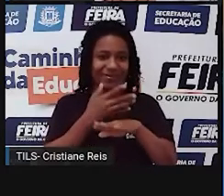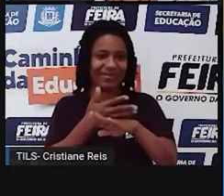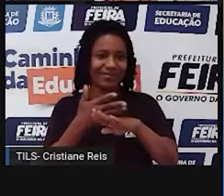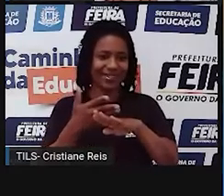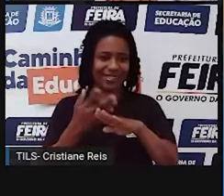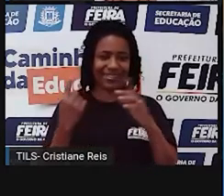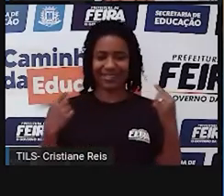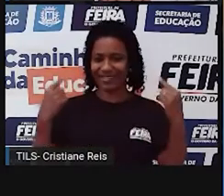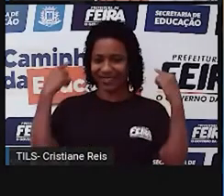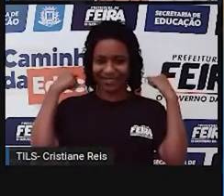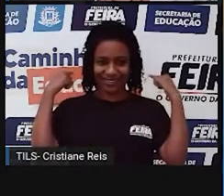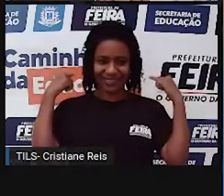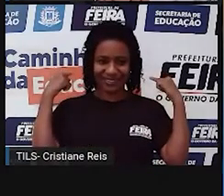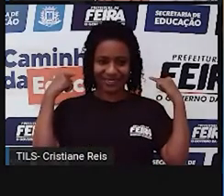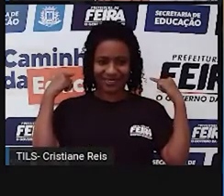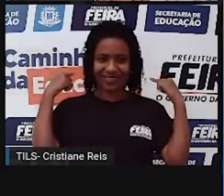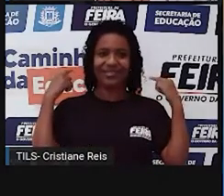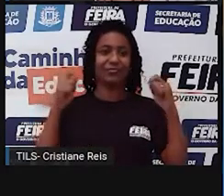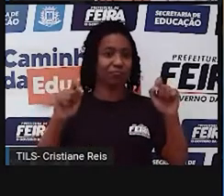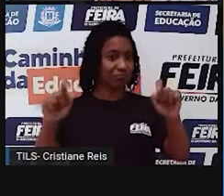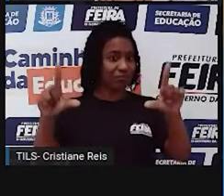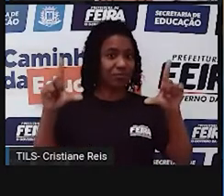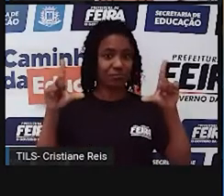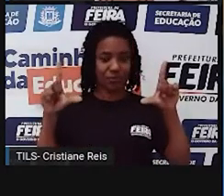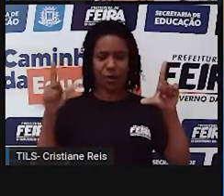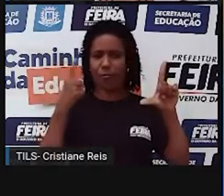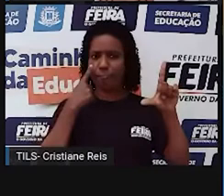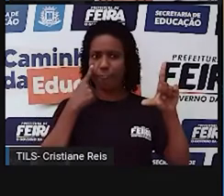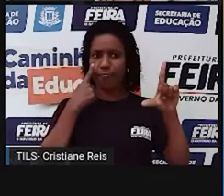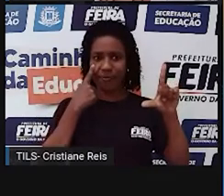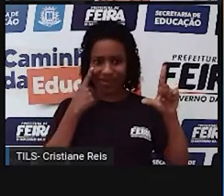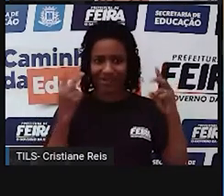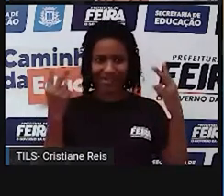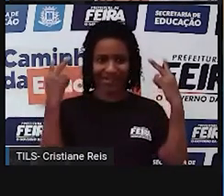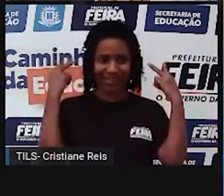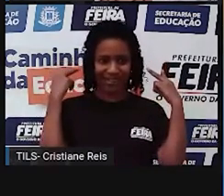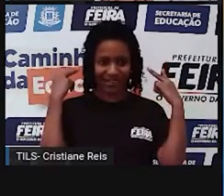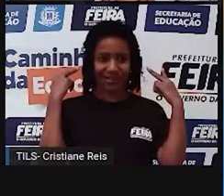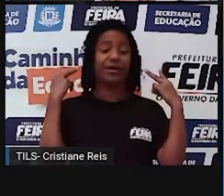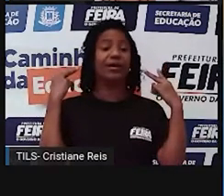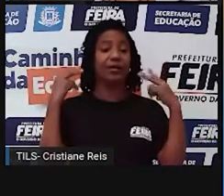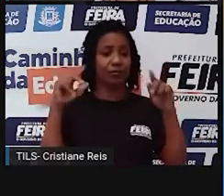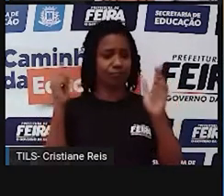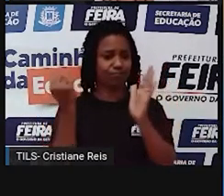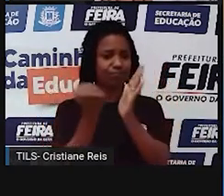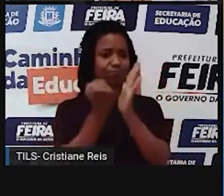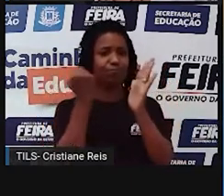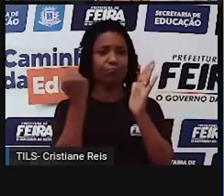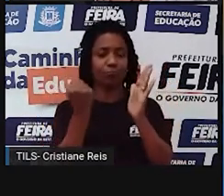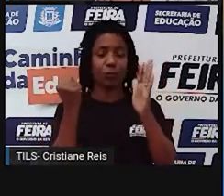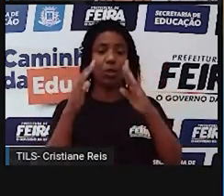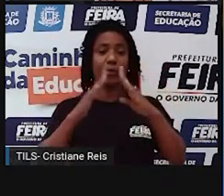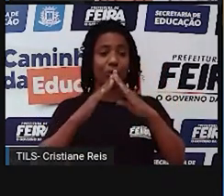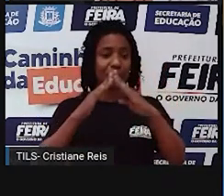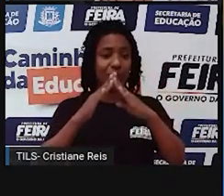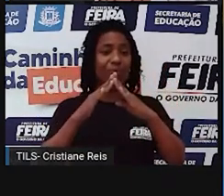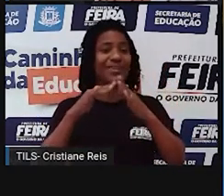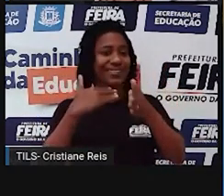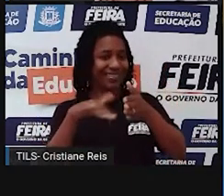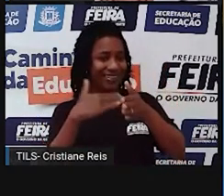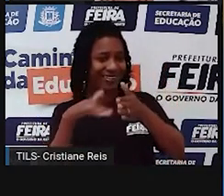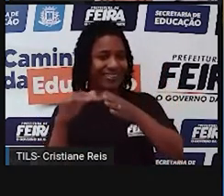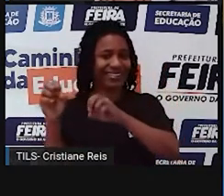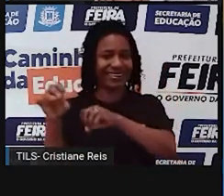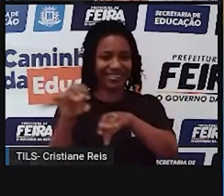Atrás, no painel, vocês podem visualizar logomarcas da Secretaria de Educação